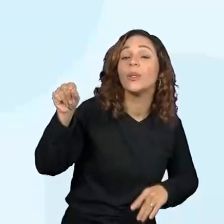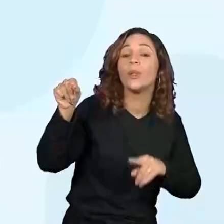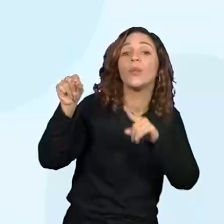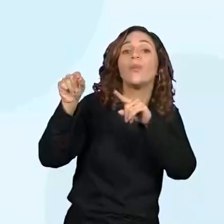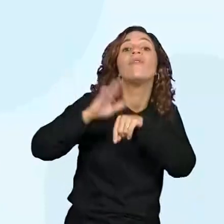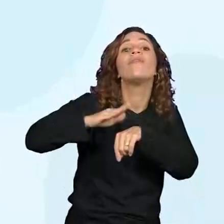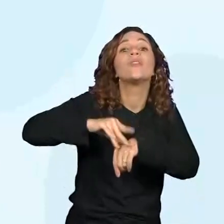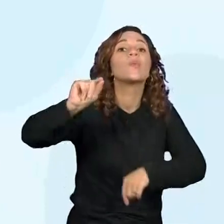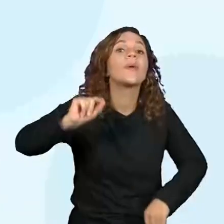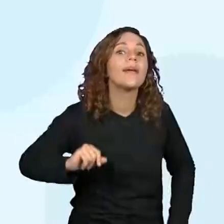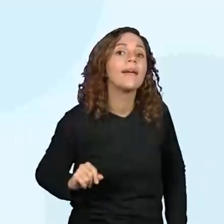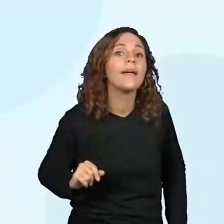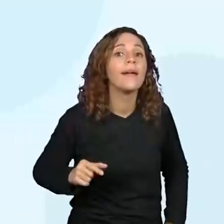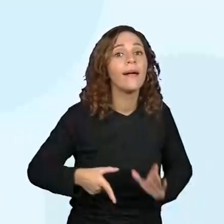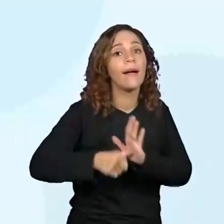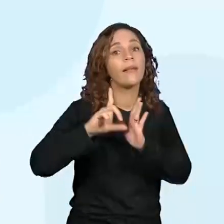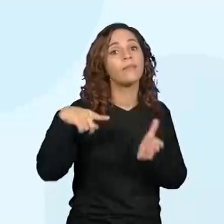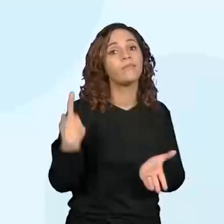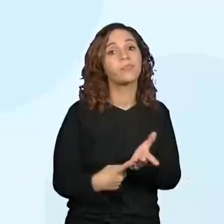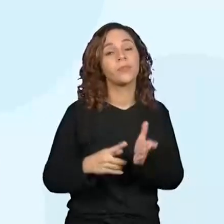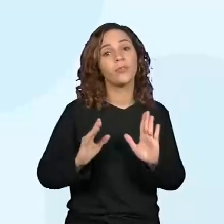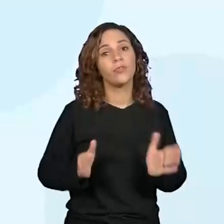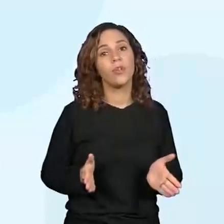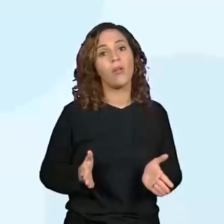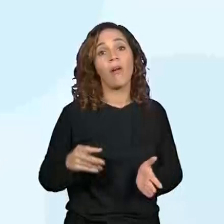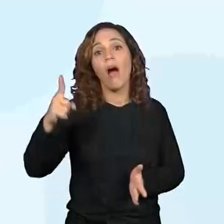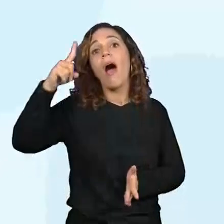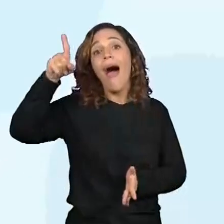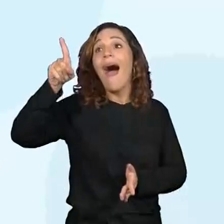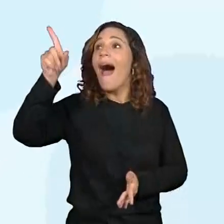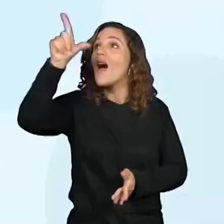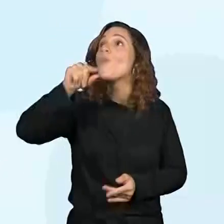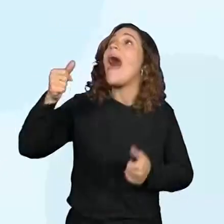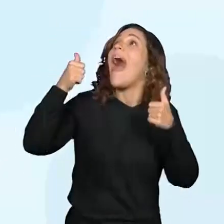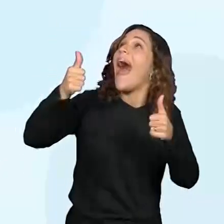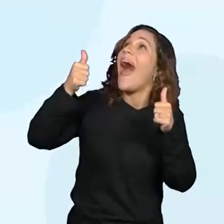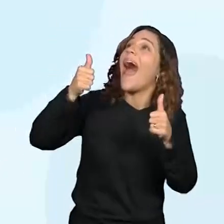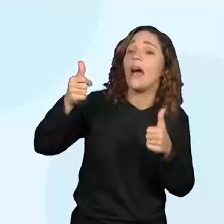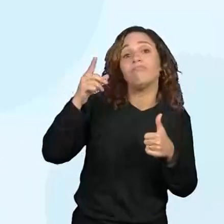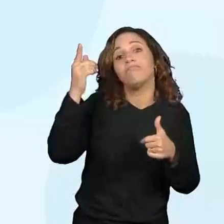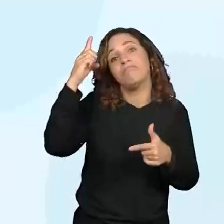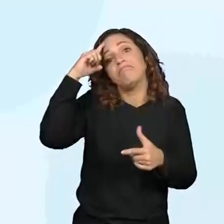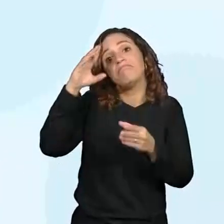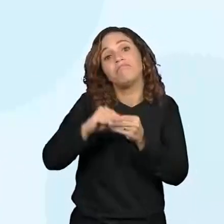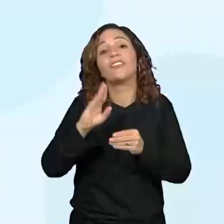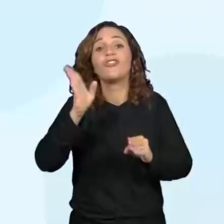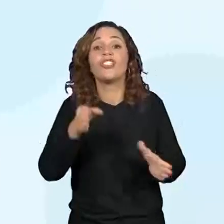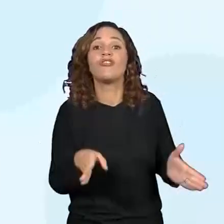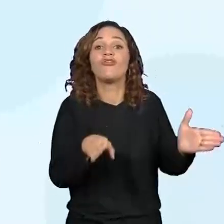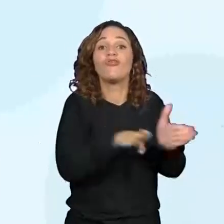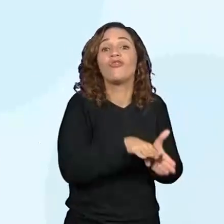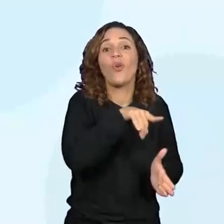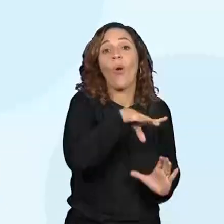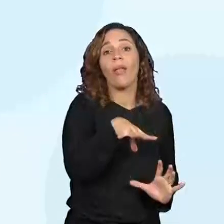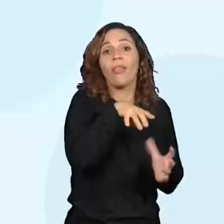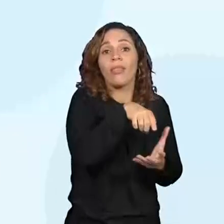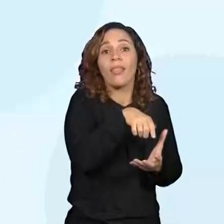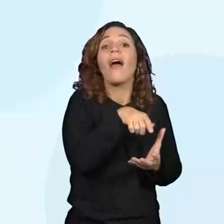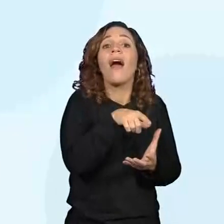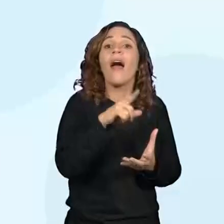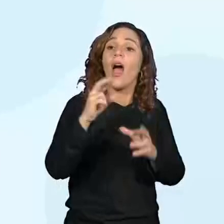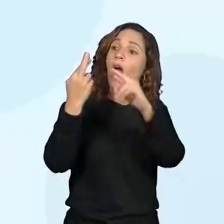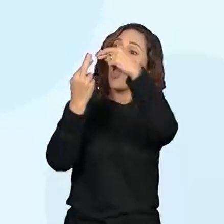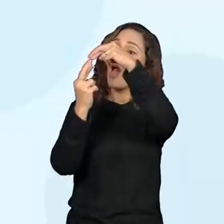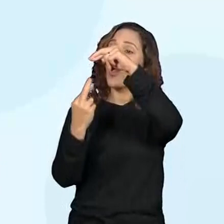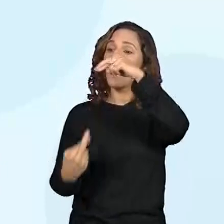Hum, isso mesmo. Entendeu que o macaquinho tinha chegado à terra e cortou a